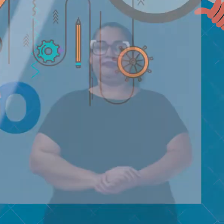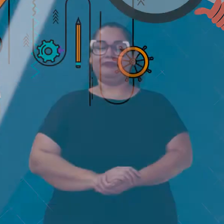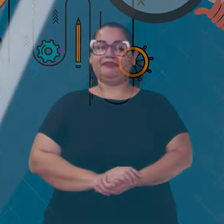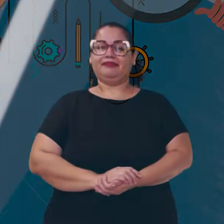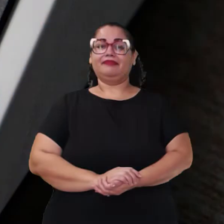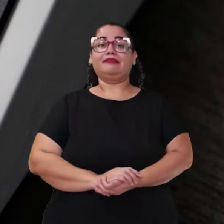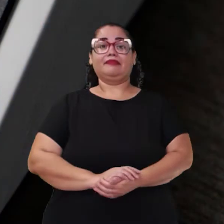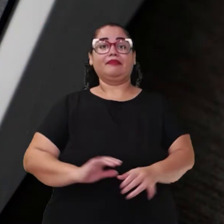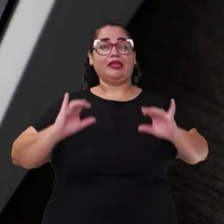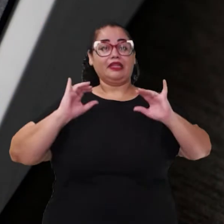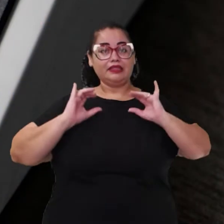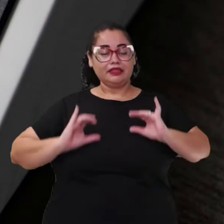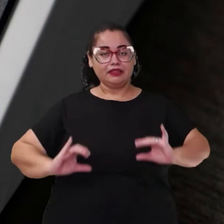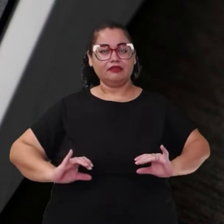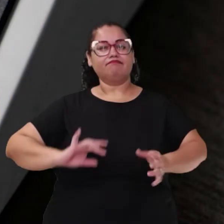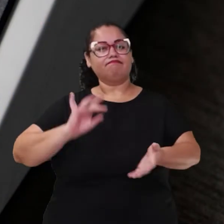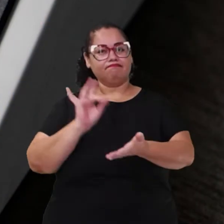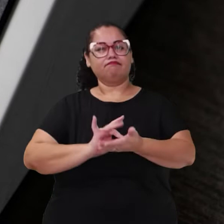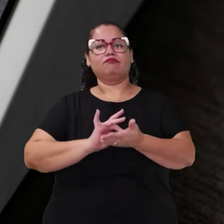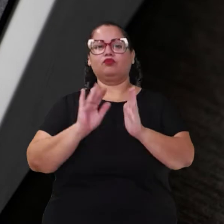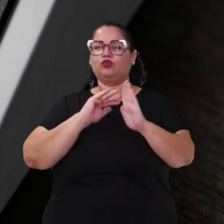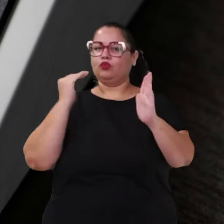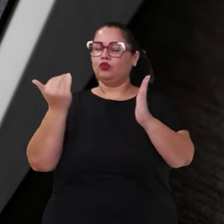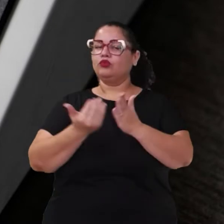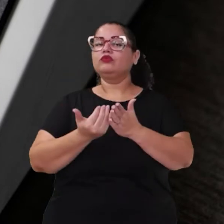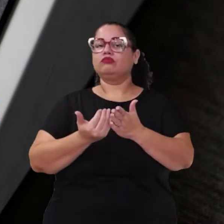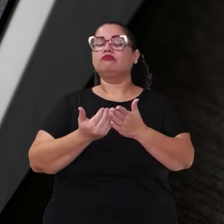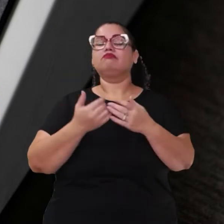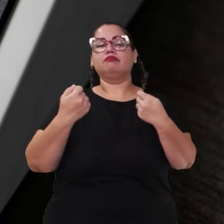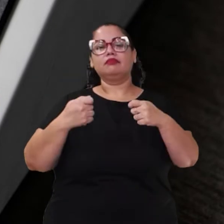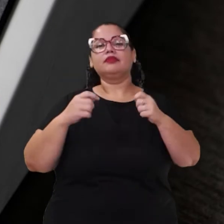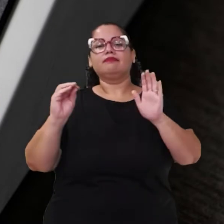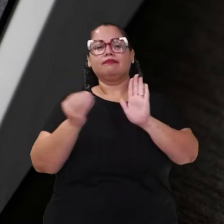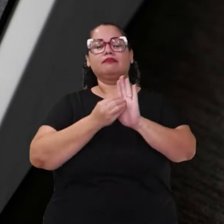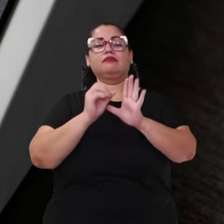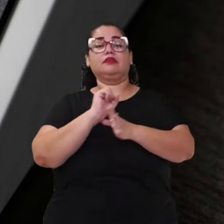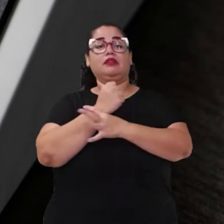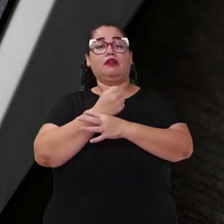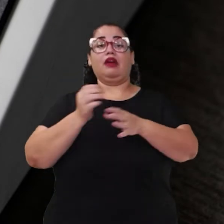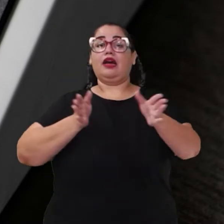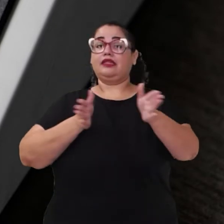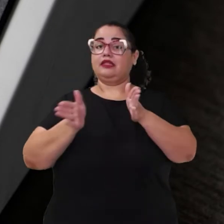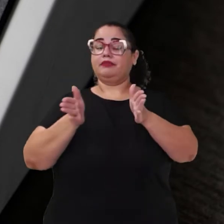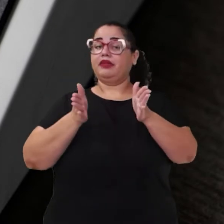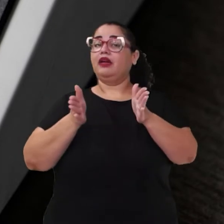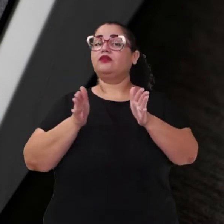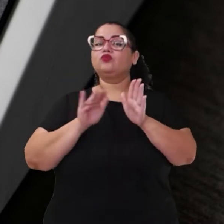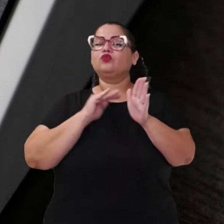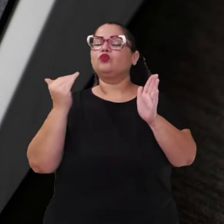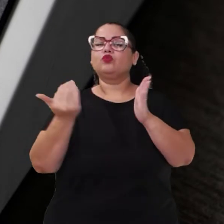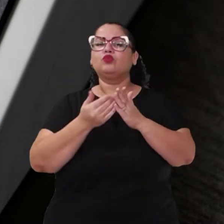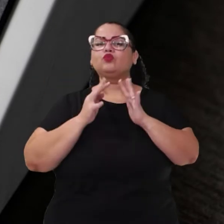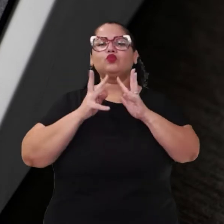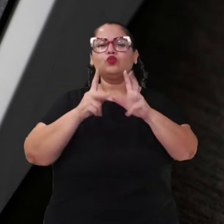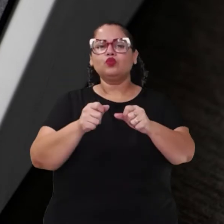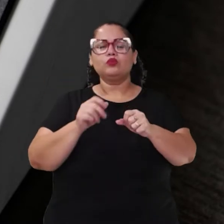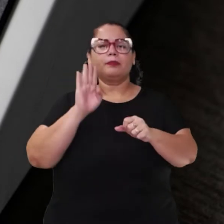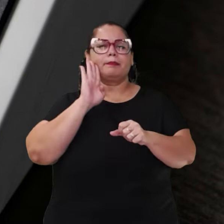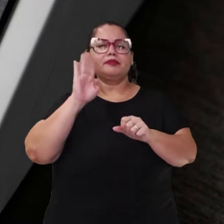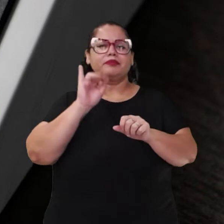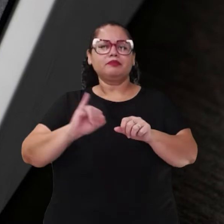A Cidadania Efetiva a Todos requer medidas que garantam a acessibilidade a tudo o que seja